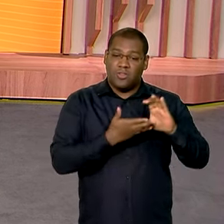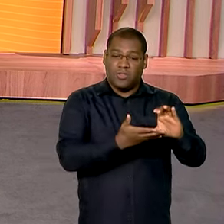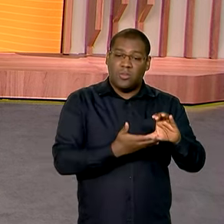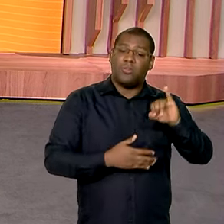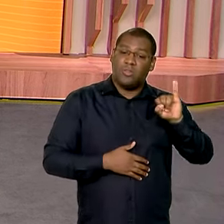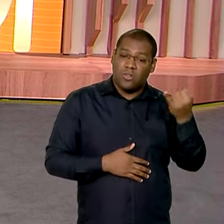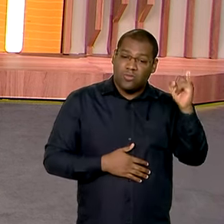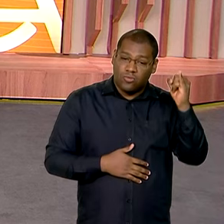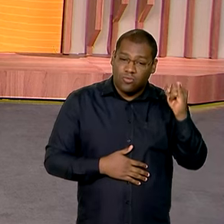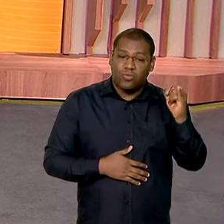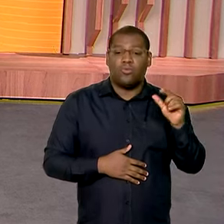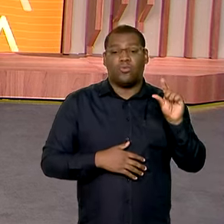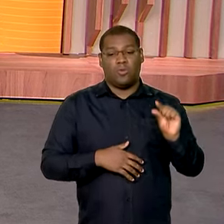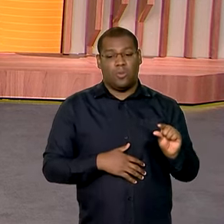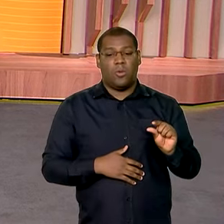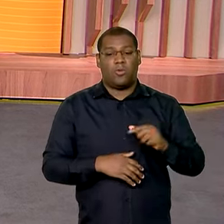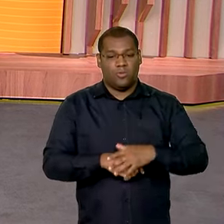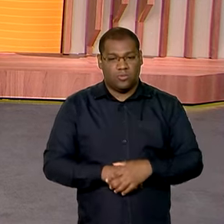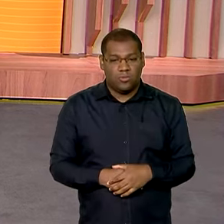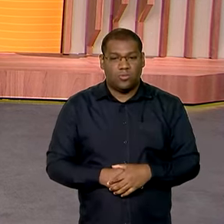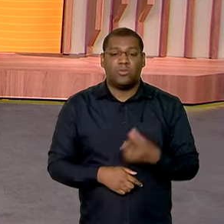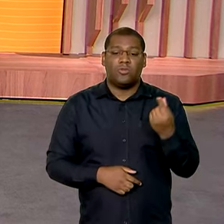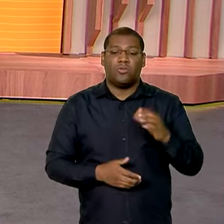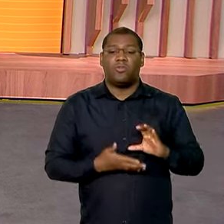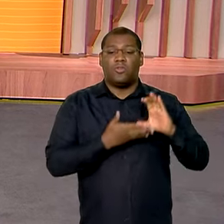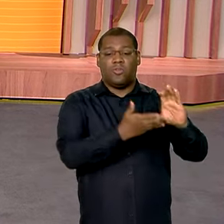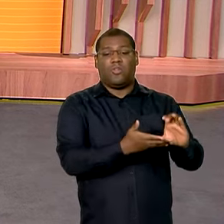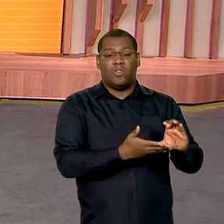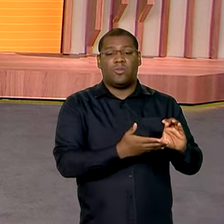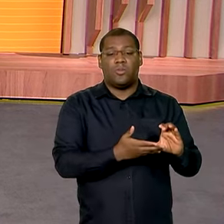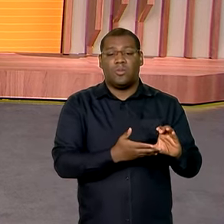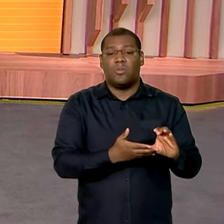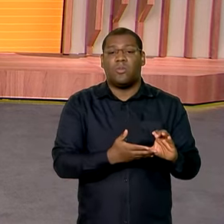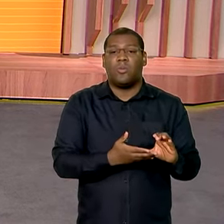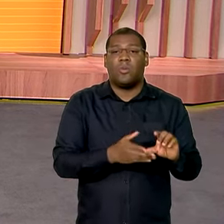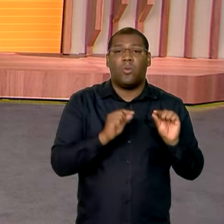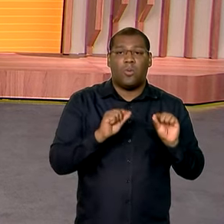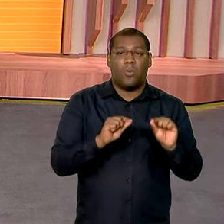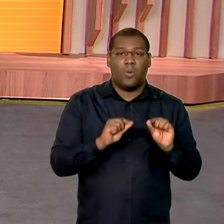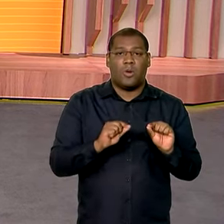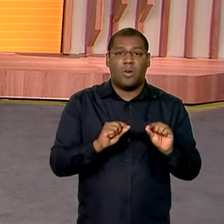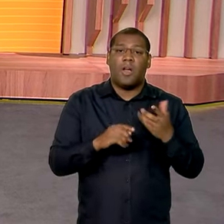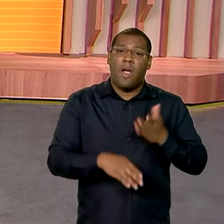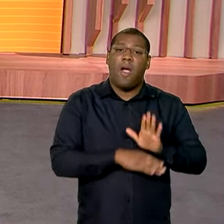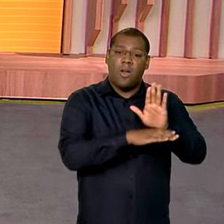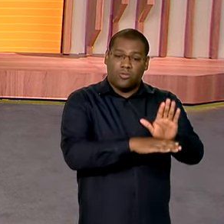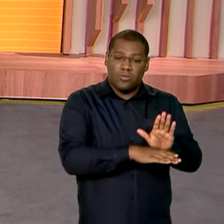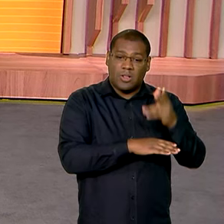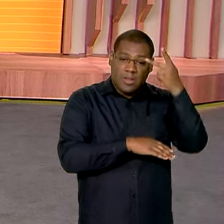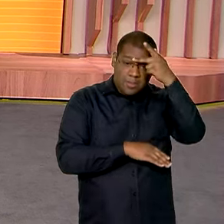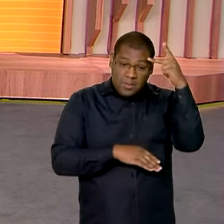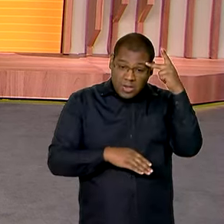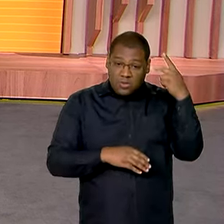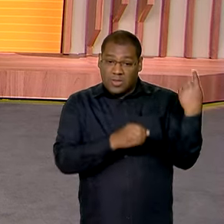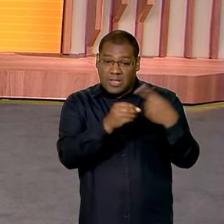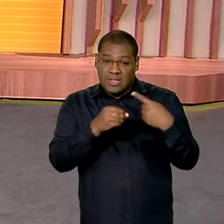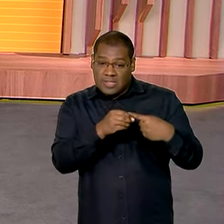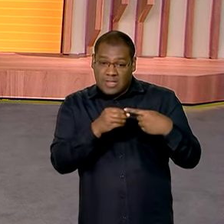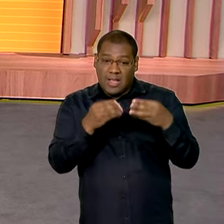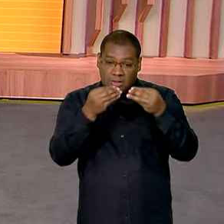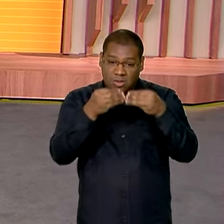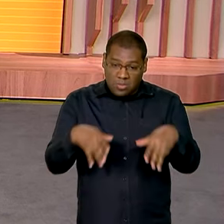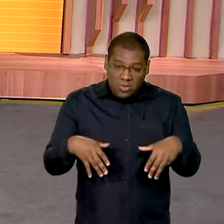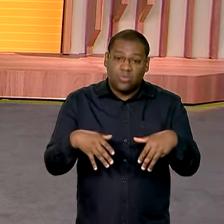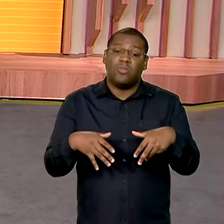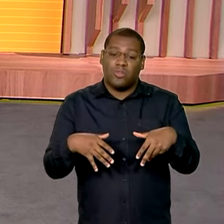O FUSTE é destinado para iniciativas voltadas à universalização da conectividade e atualmente existe R 1